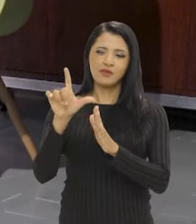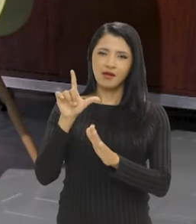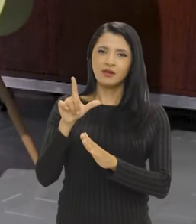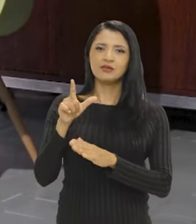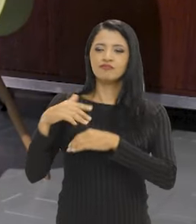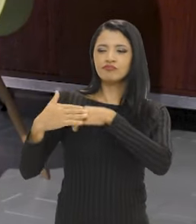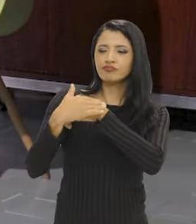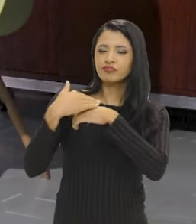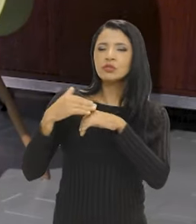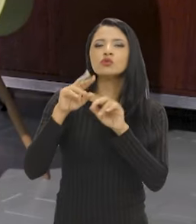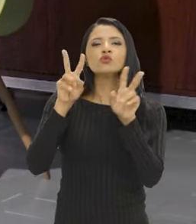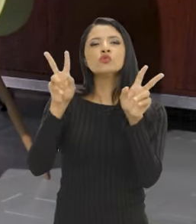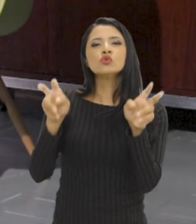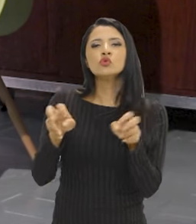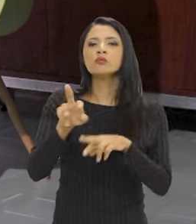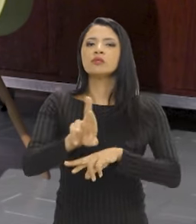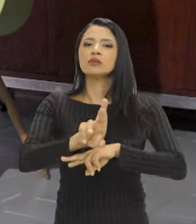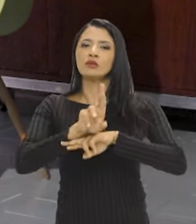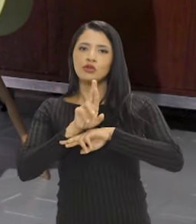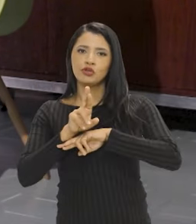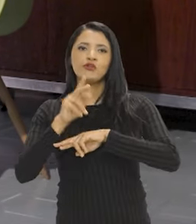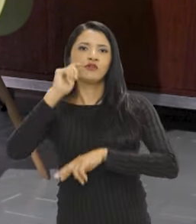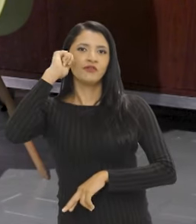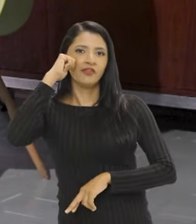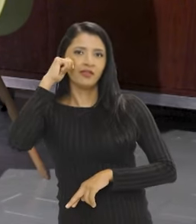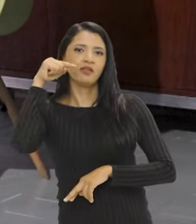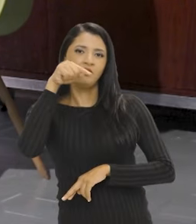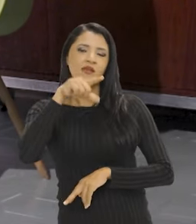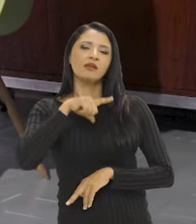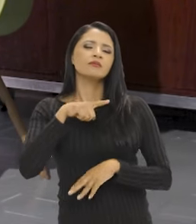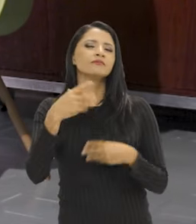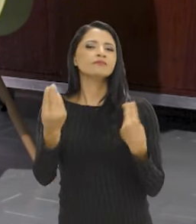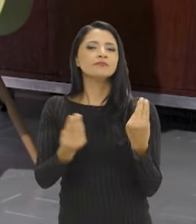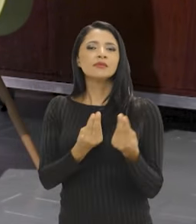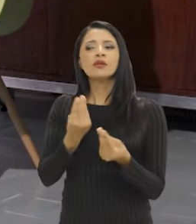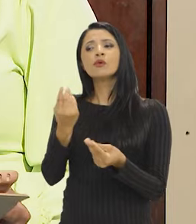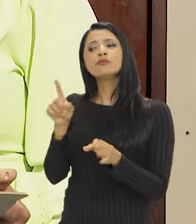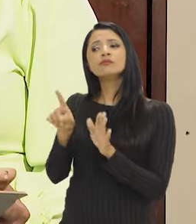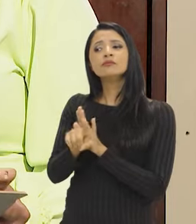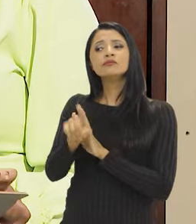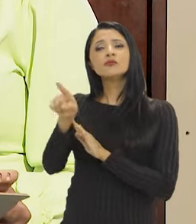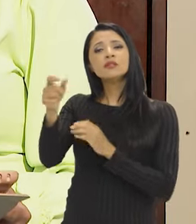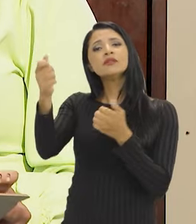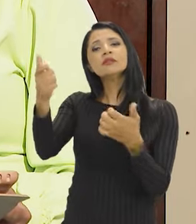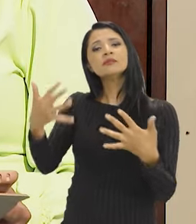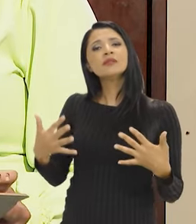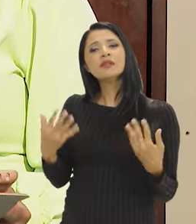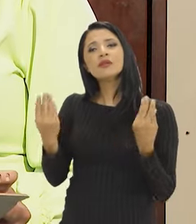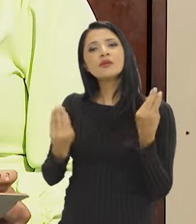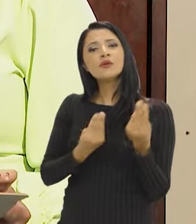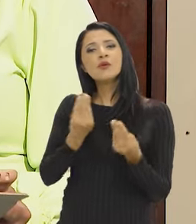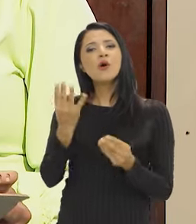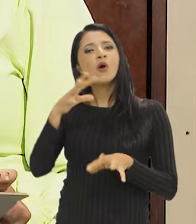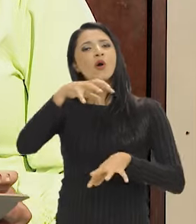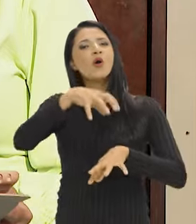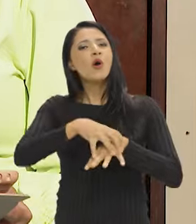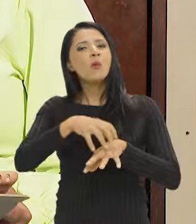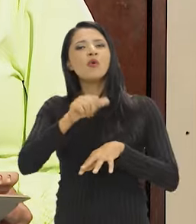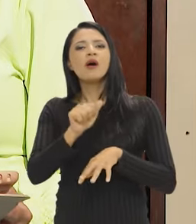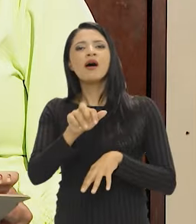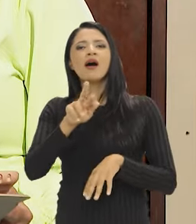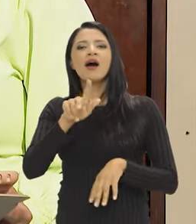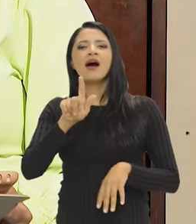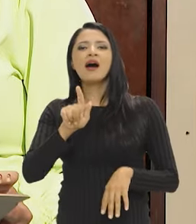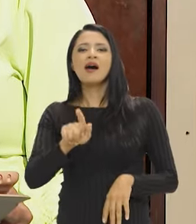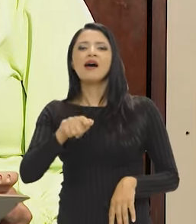conversando no primeiro bloco sobre a representatividade negra. Então, eu gostaria que você falasse para a gente como que o Arquivo